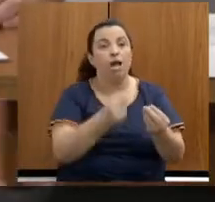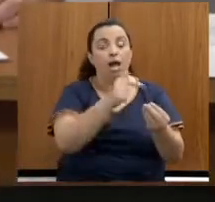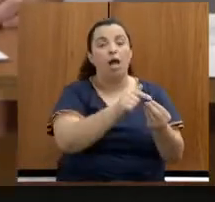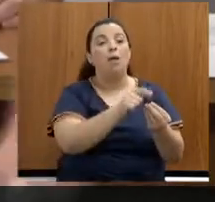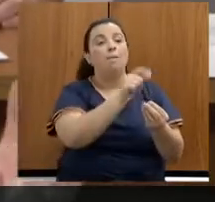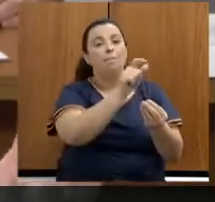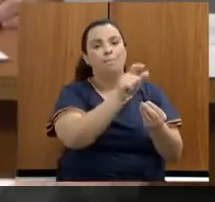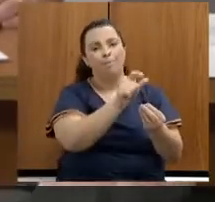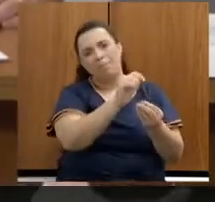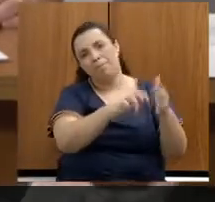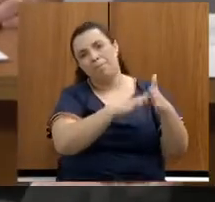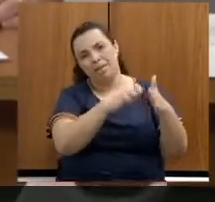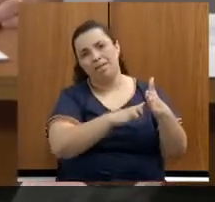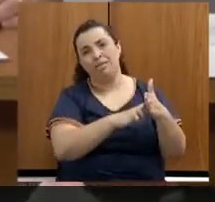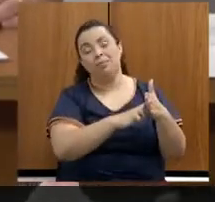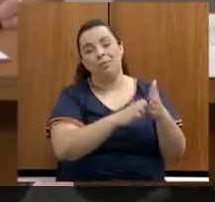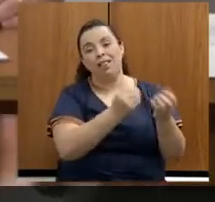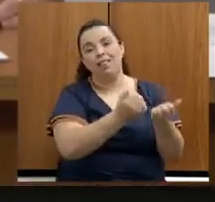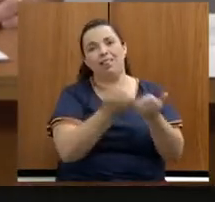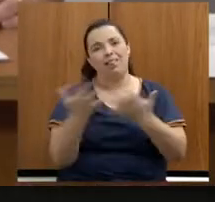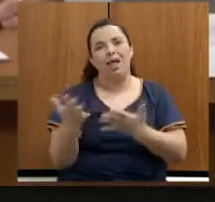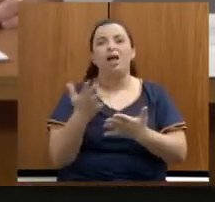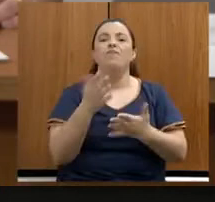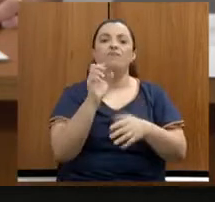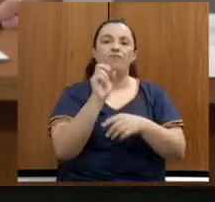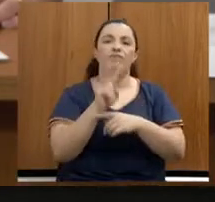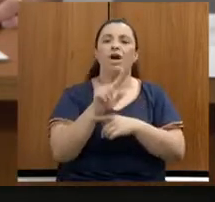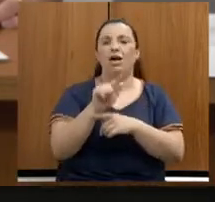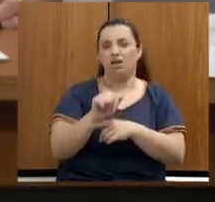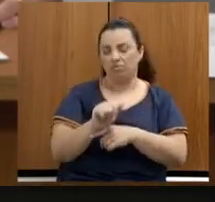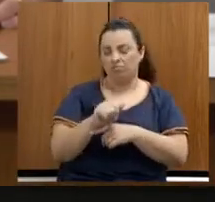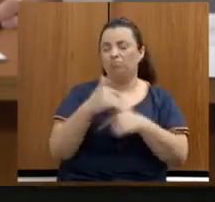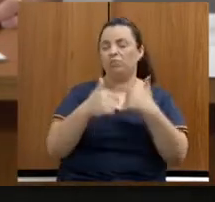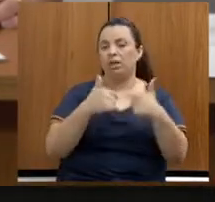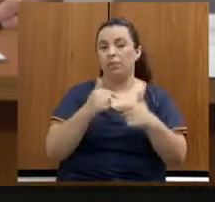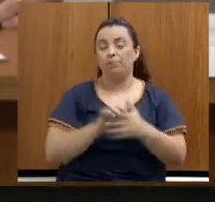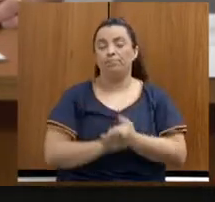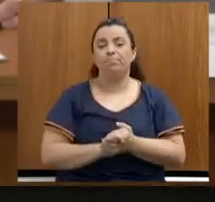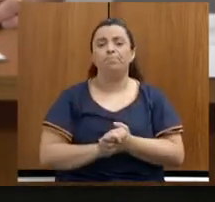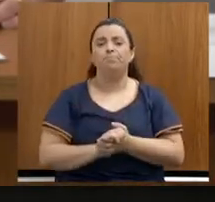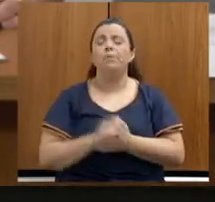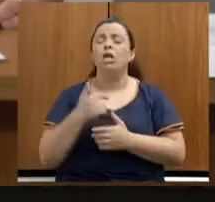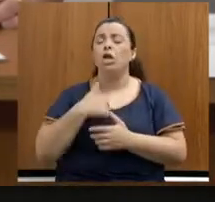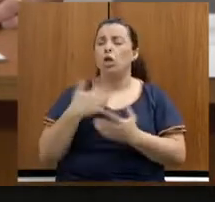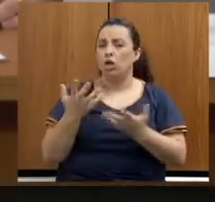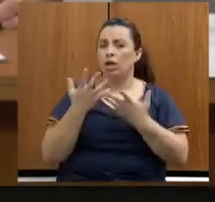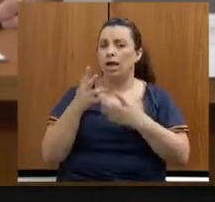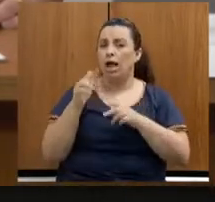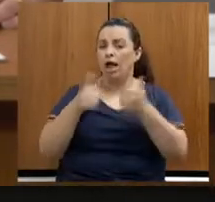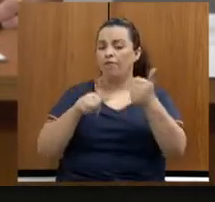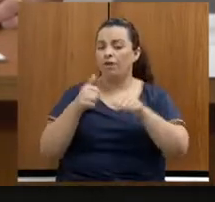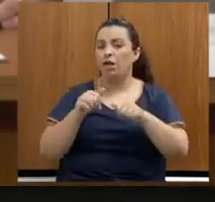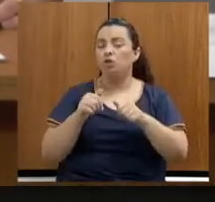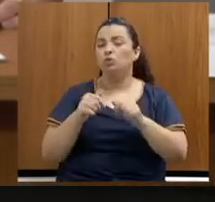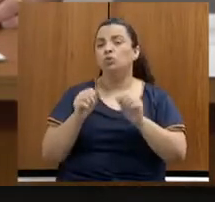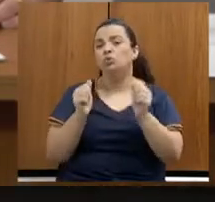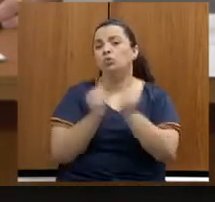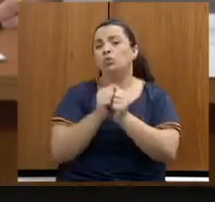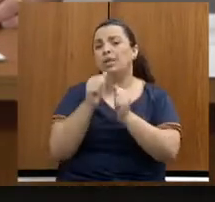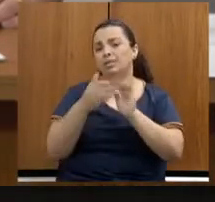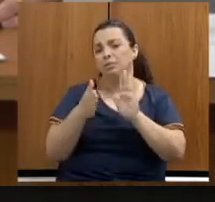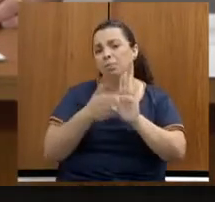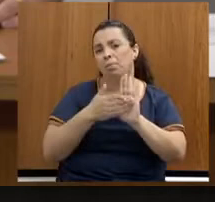coisa que nós estamos fazendo muito e é um projeto de articulação. Mas eu gostaria de analisar junto com o senhor essa propositiva de projeto de lei para a gente